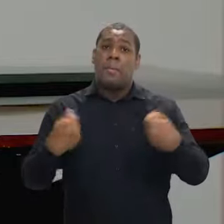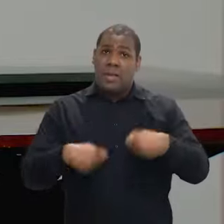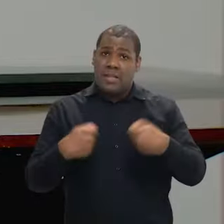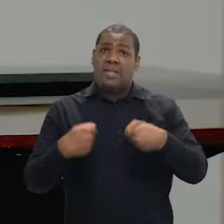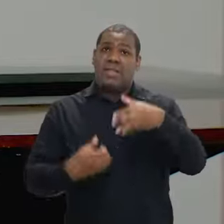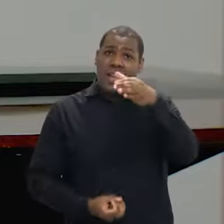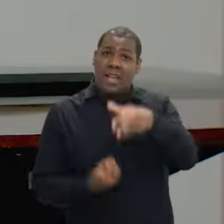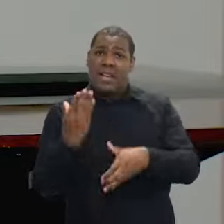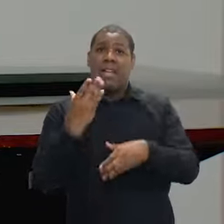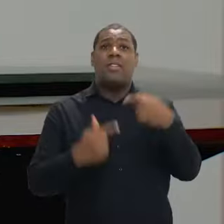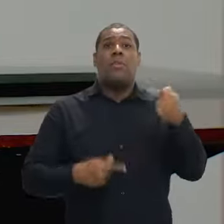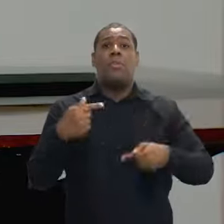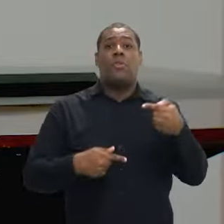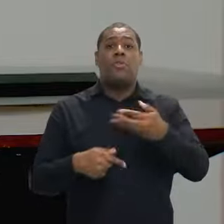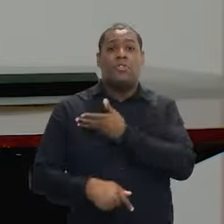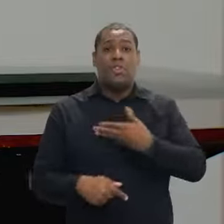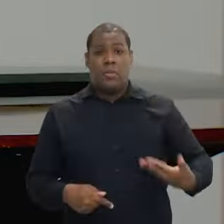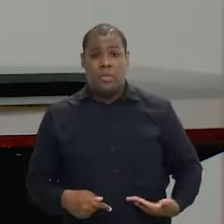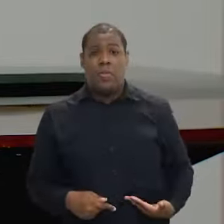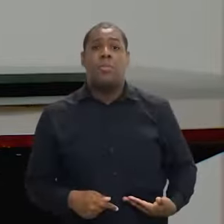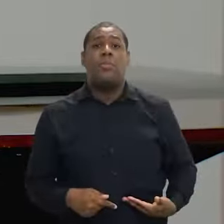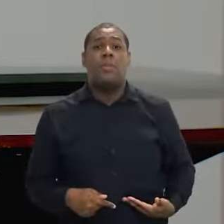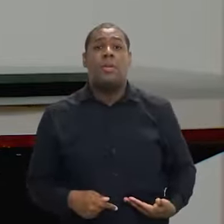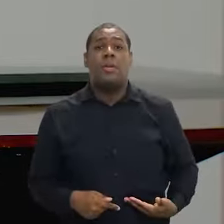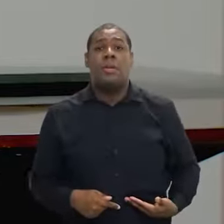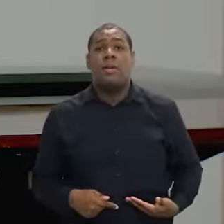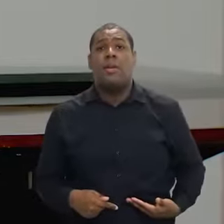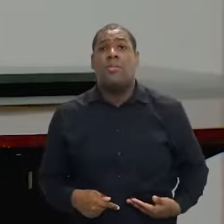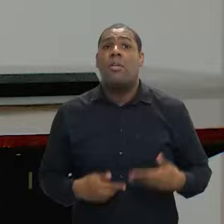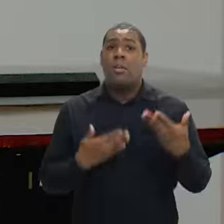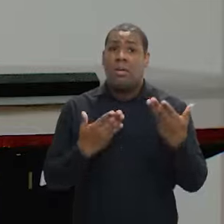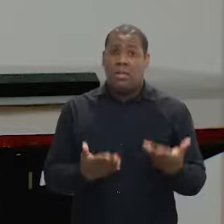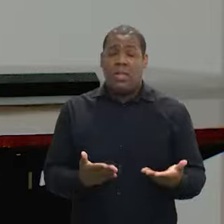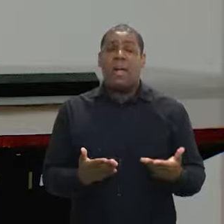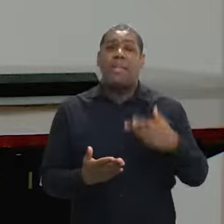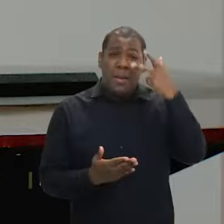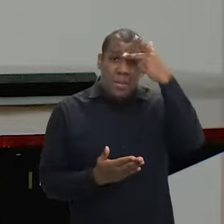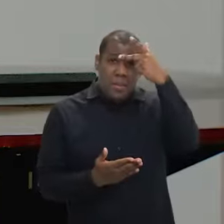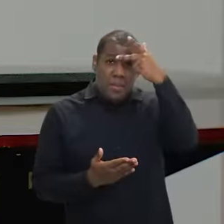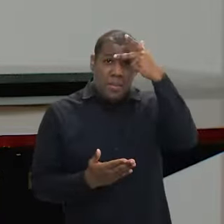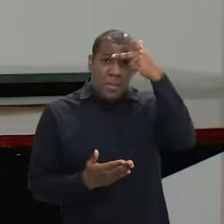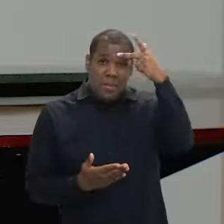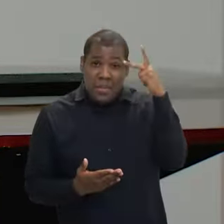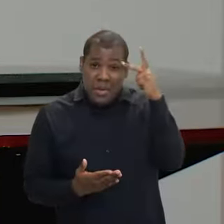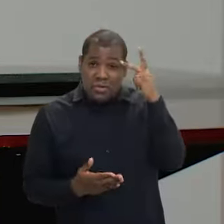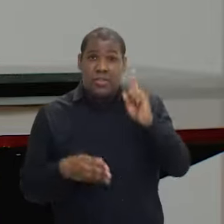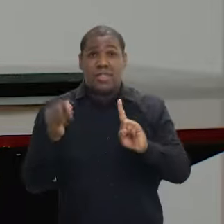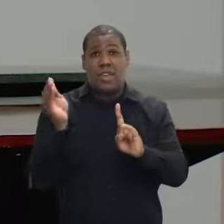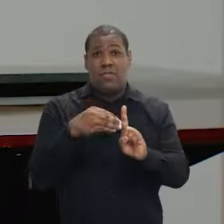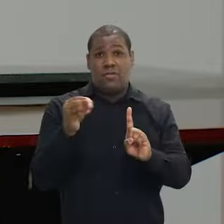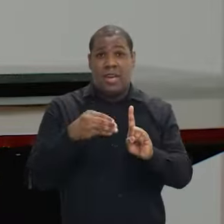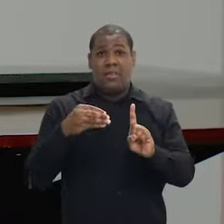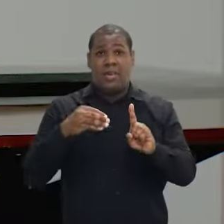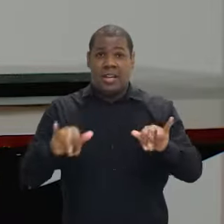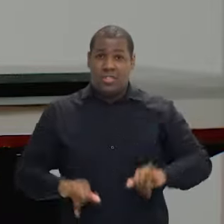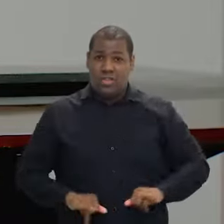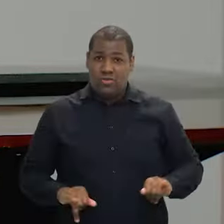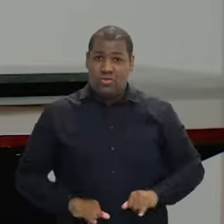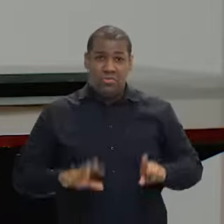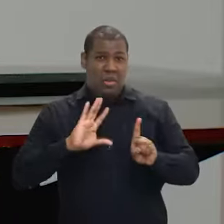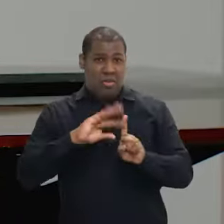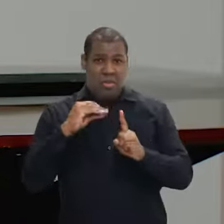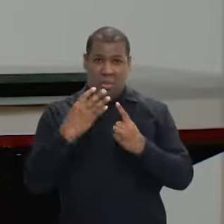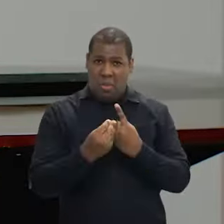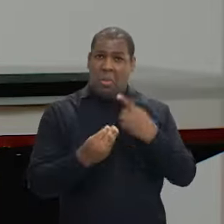proporciona condições para que níveis de exploração aconteçam em maiores proporções em determinados